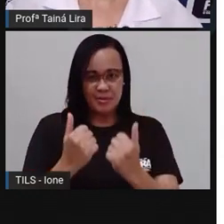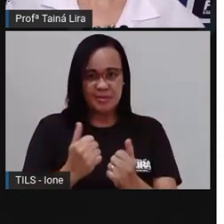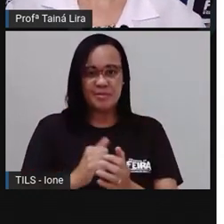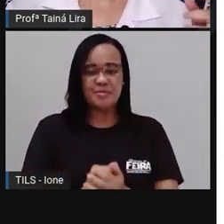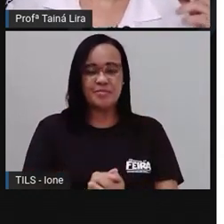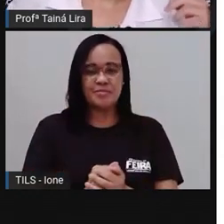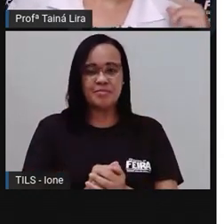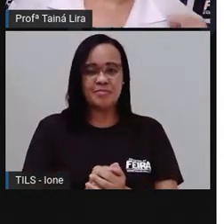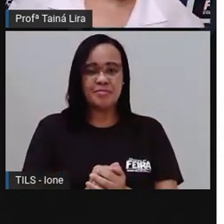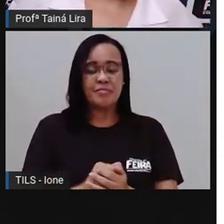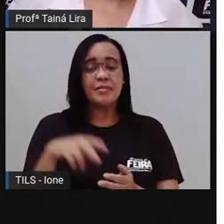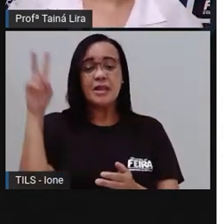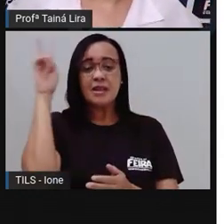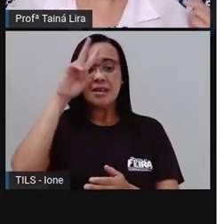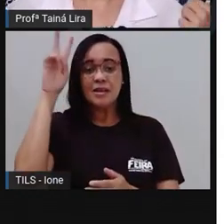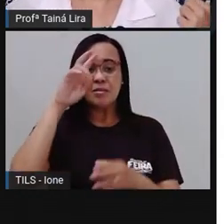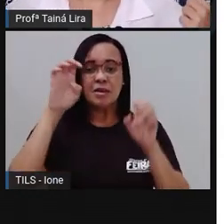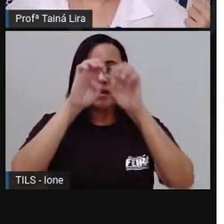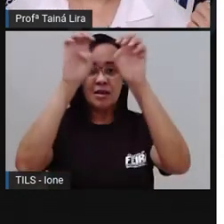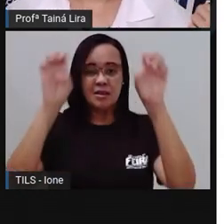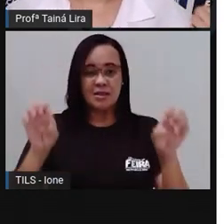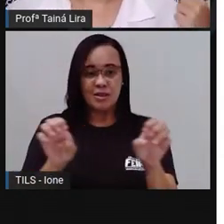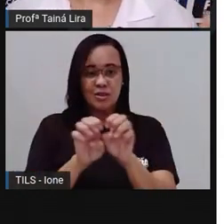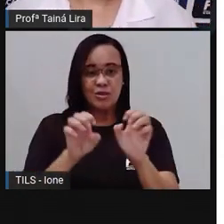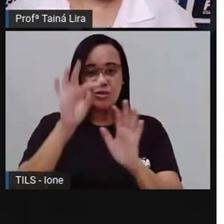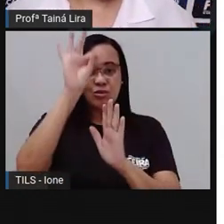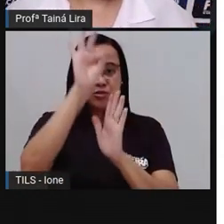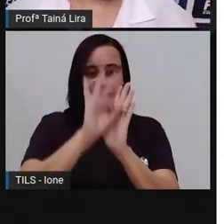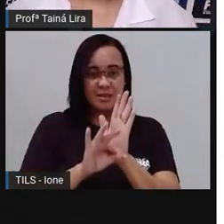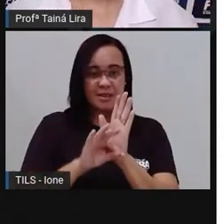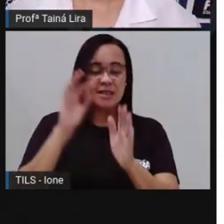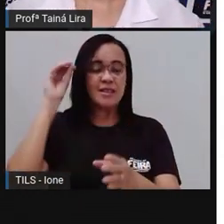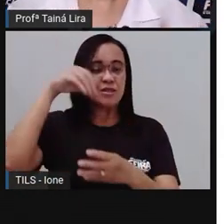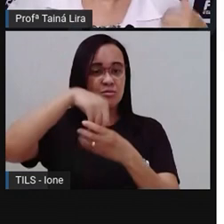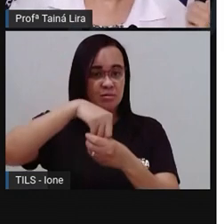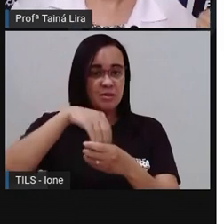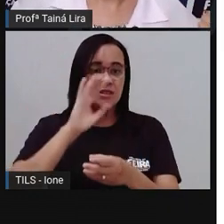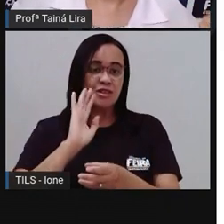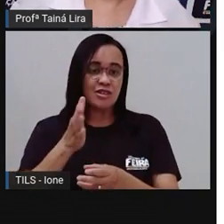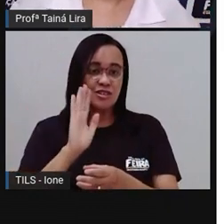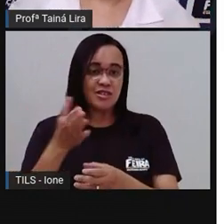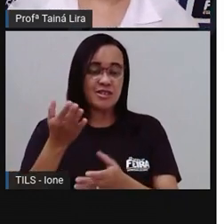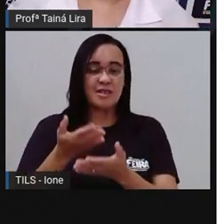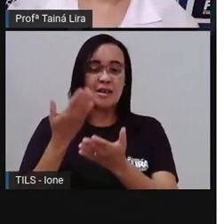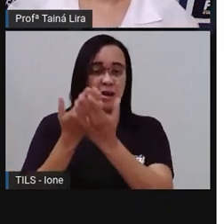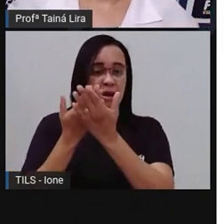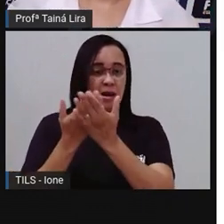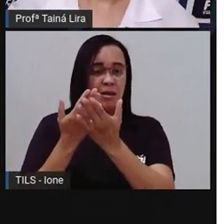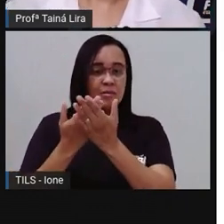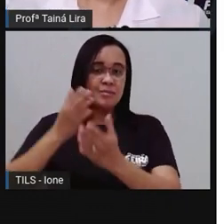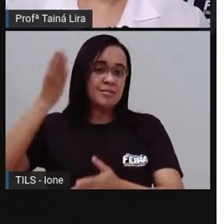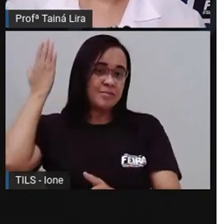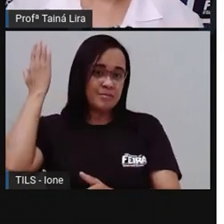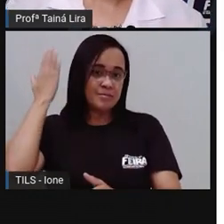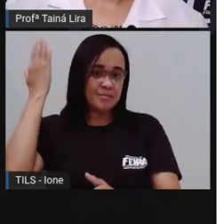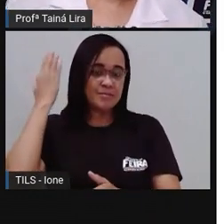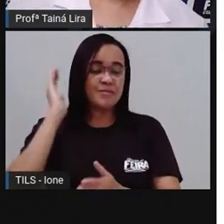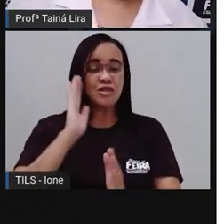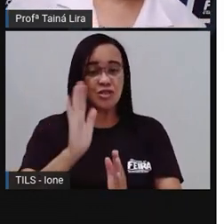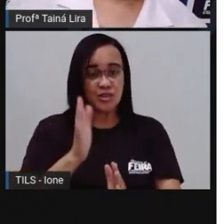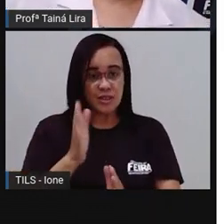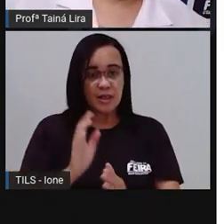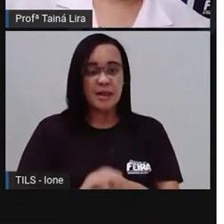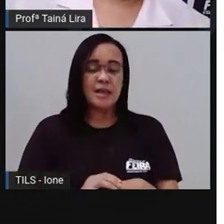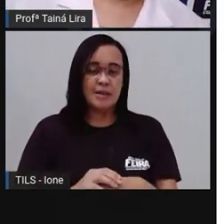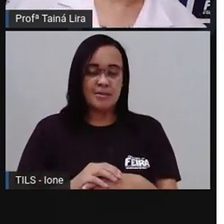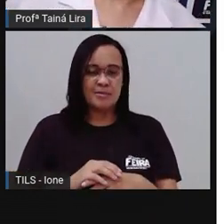Então, vamos relembrar, nós já vimos lá na última aula, quem lembra da última aula, né? Onde a Pró fez